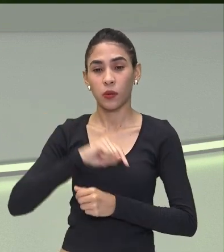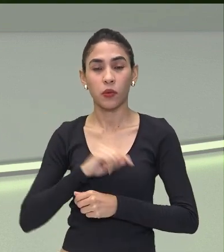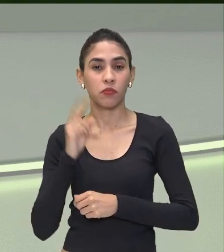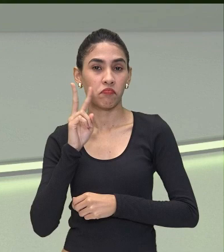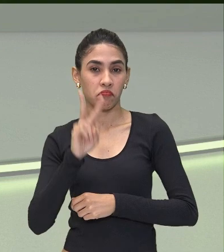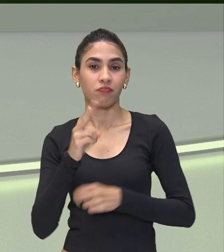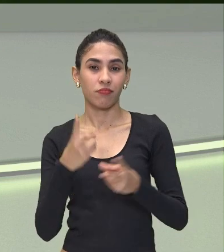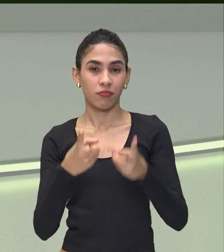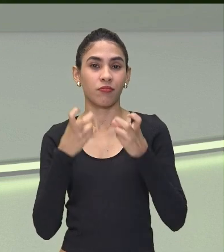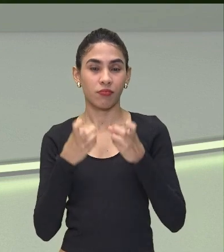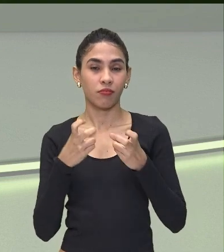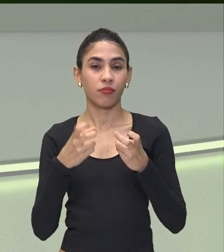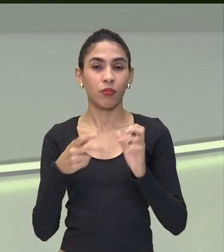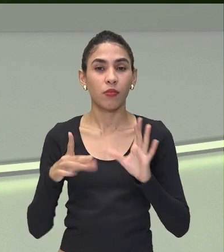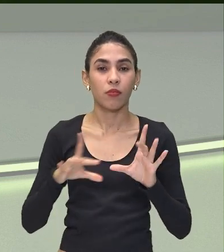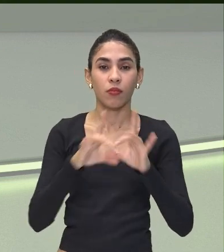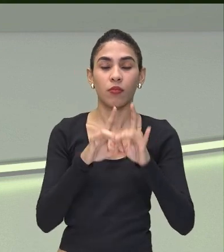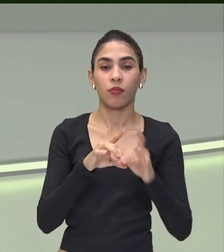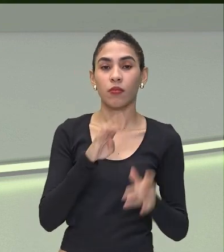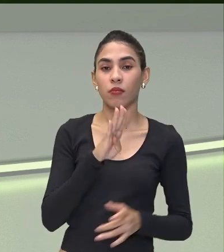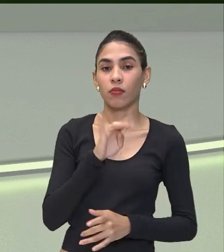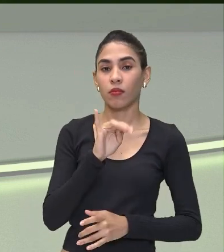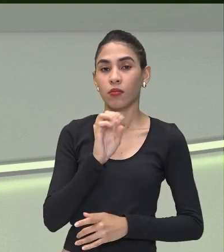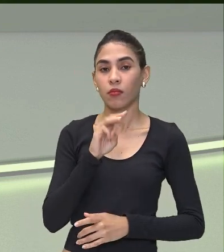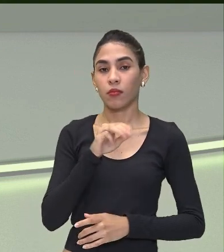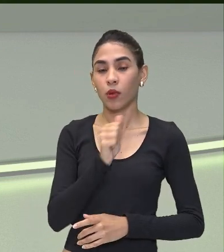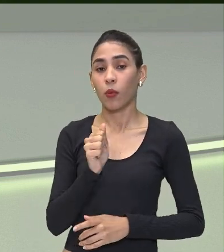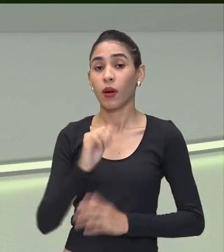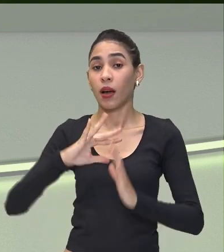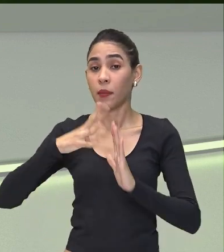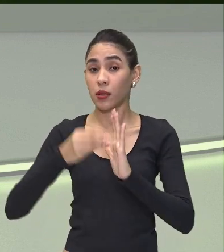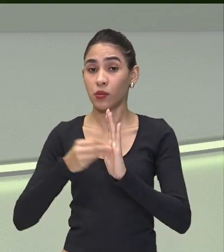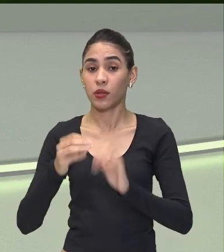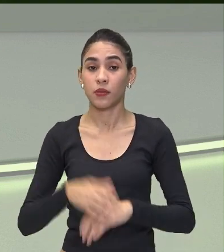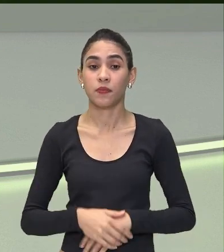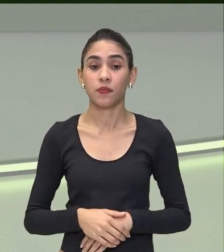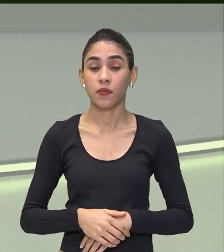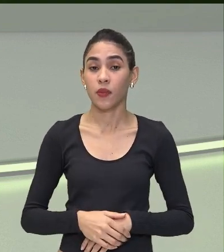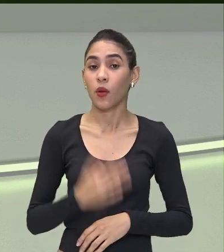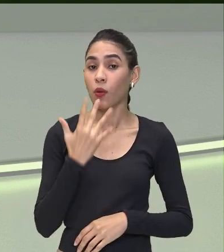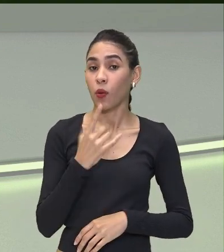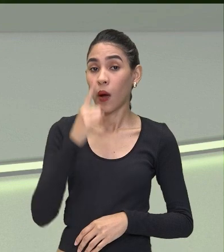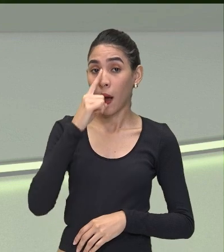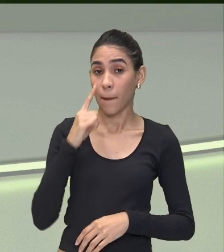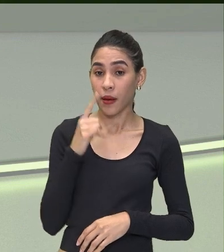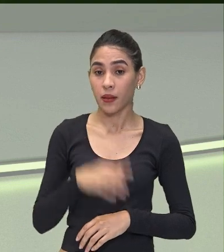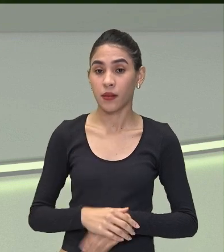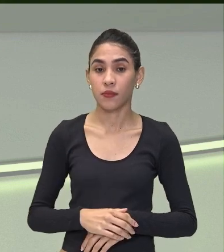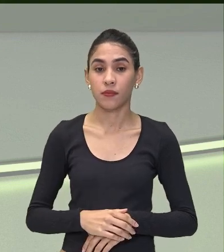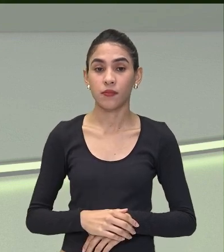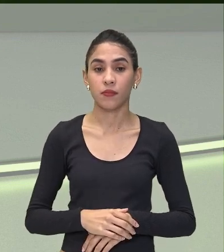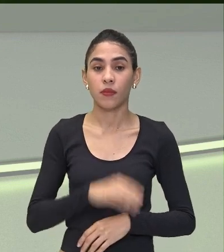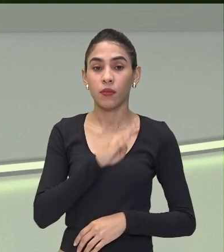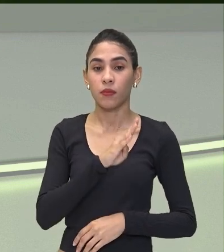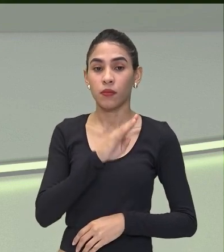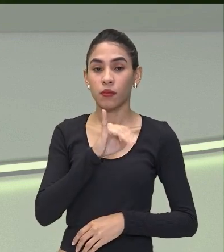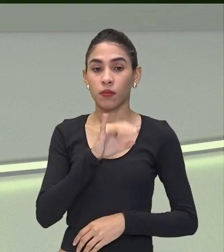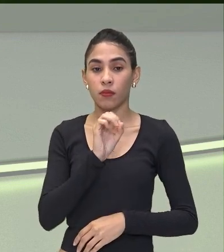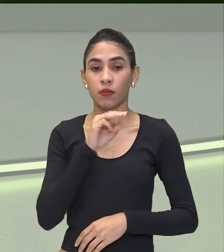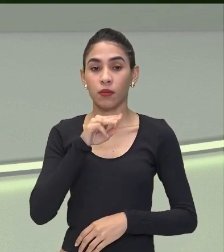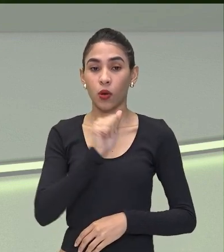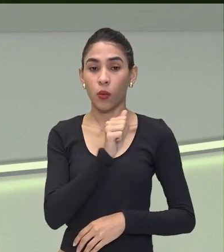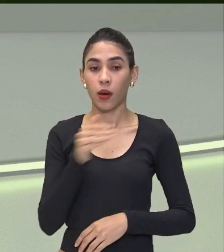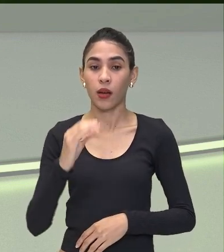relacionado Com o bioma Amazônia Bem aqui A gente observa Em amarelo O bioma Caatinga Na